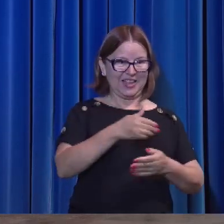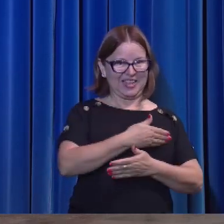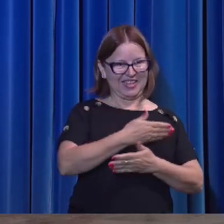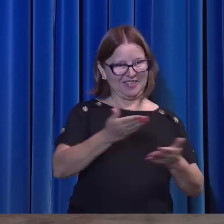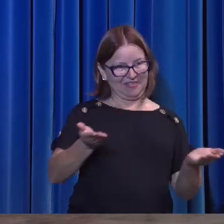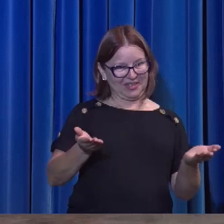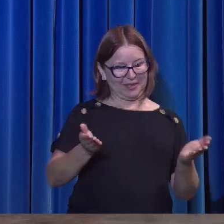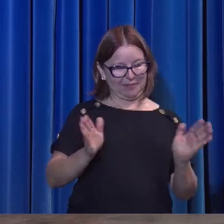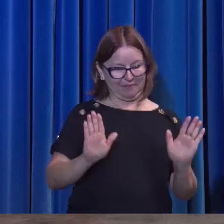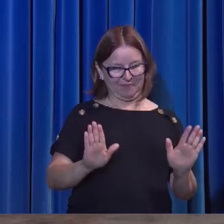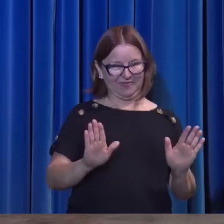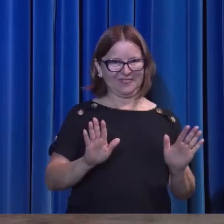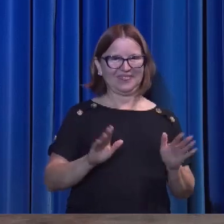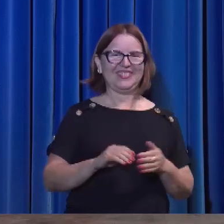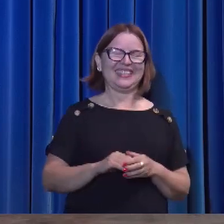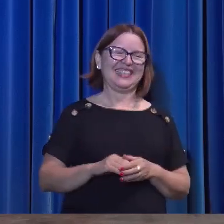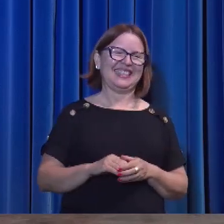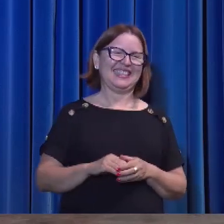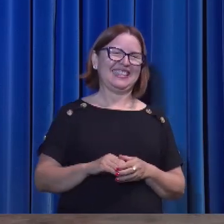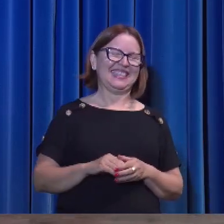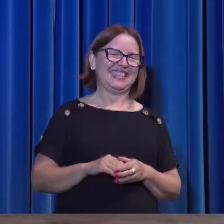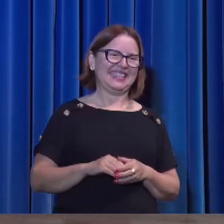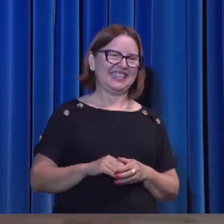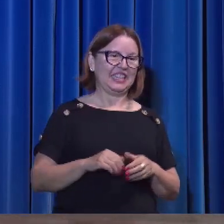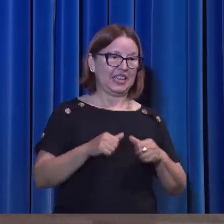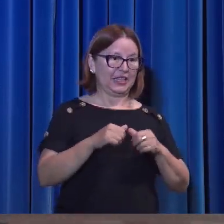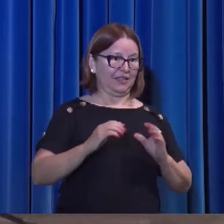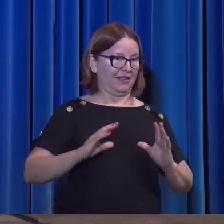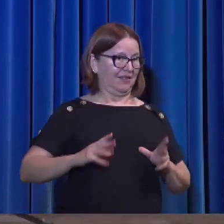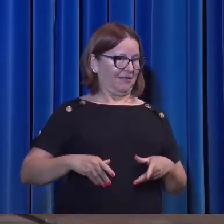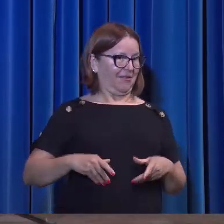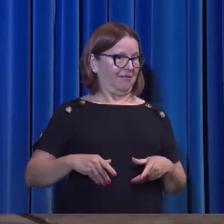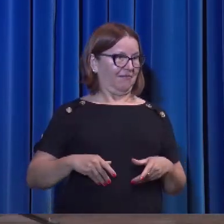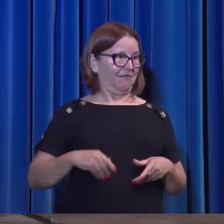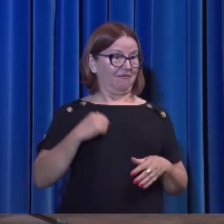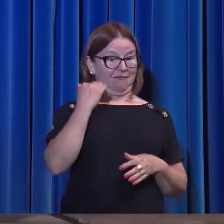Gente, esse corpo elegante aqui,